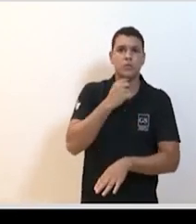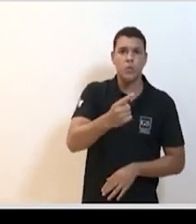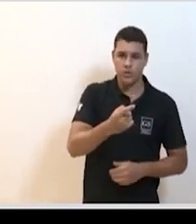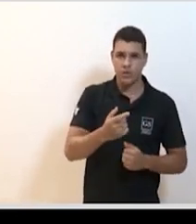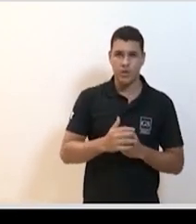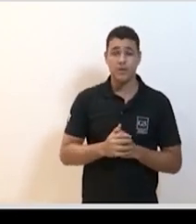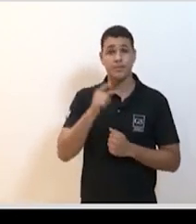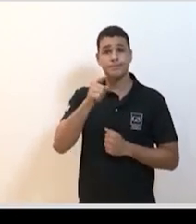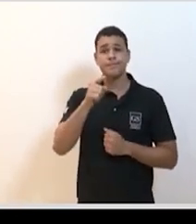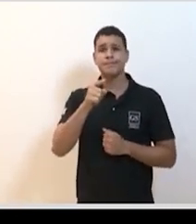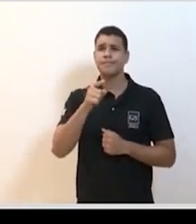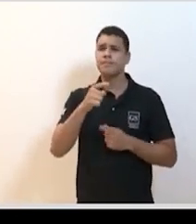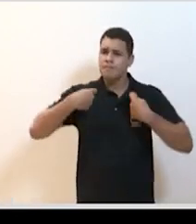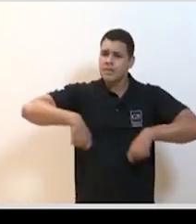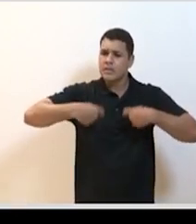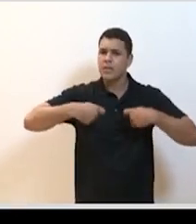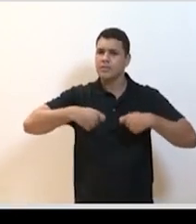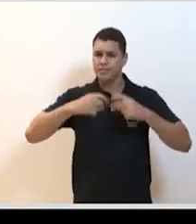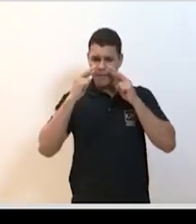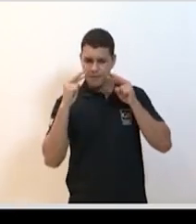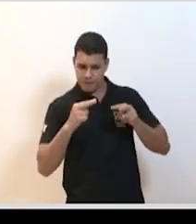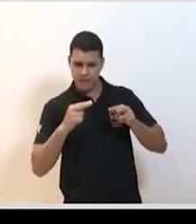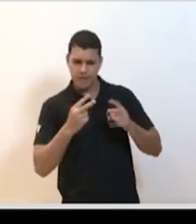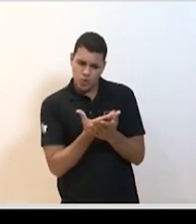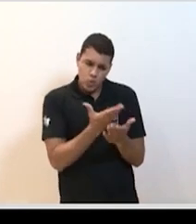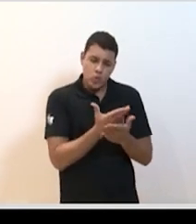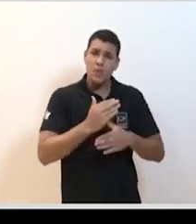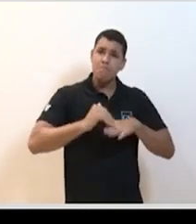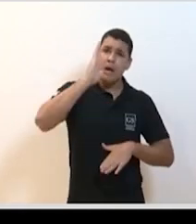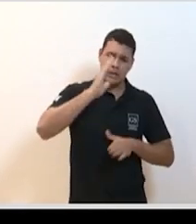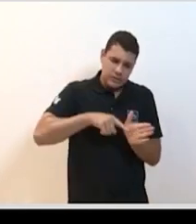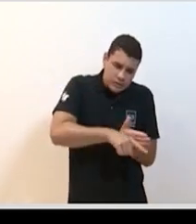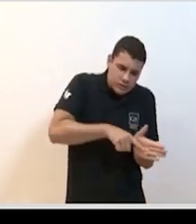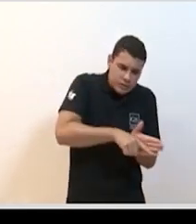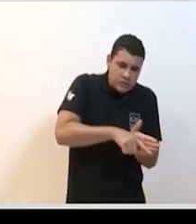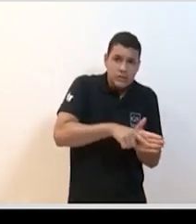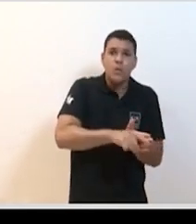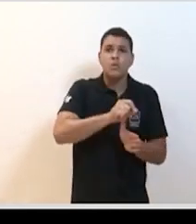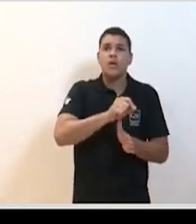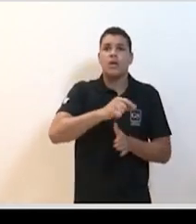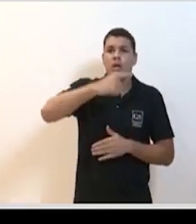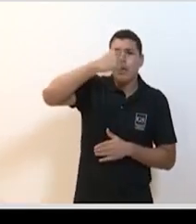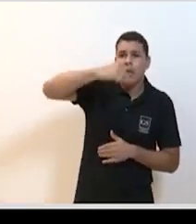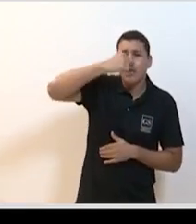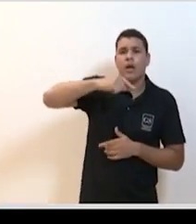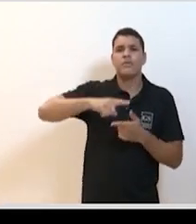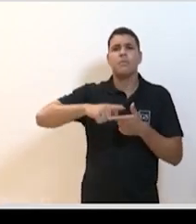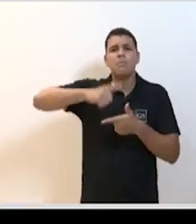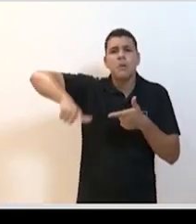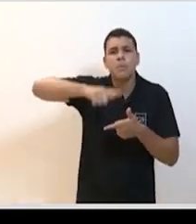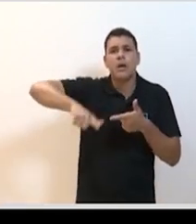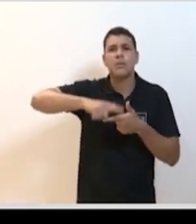relação à saúde pública, é a gente ter esse reconhecimento, é a gente estudar mais as infecções respiratórias da nossa população, seja fatores de risco,